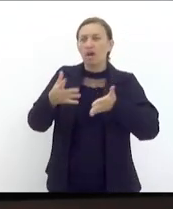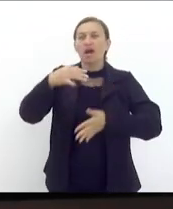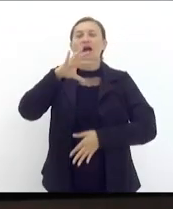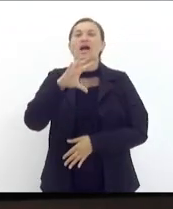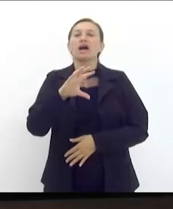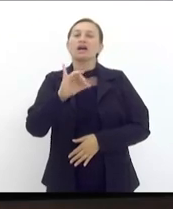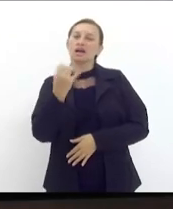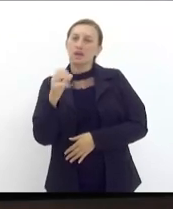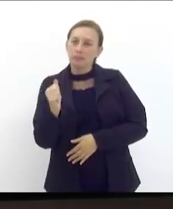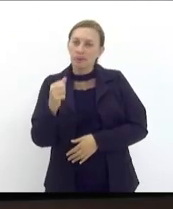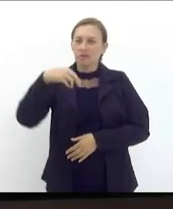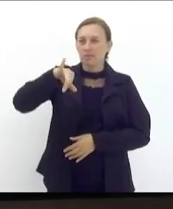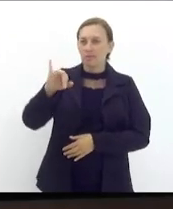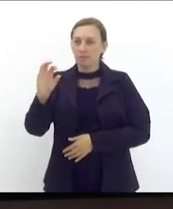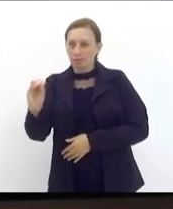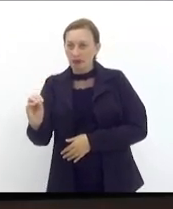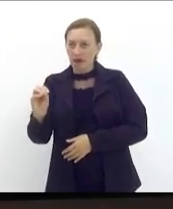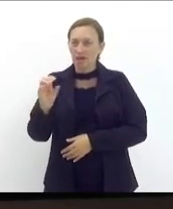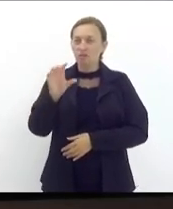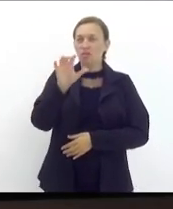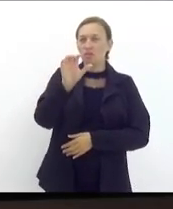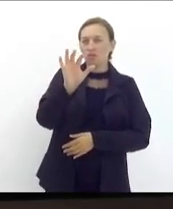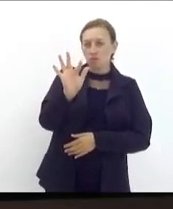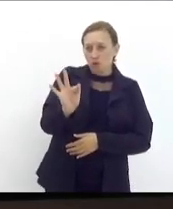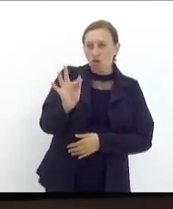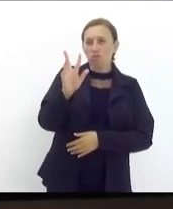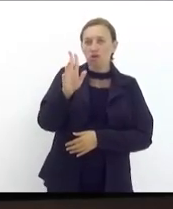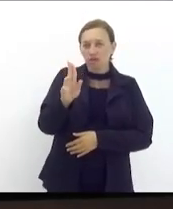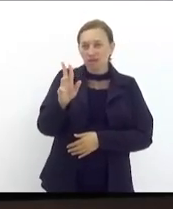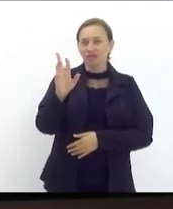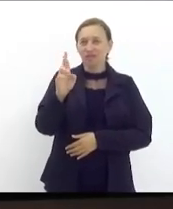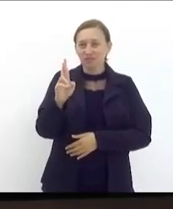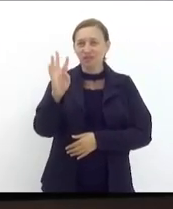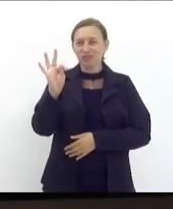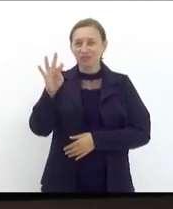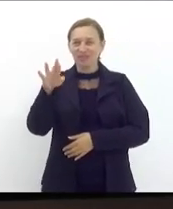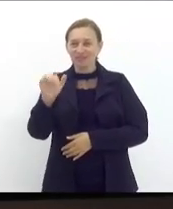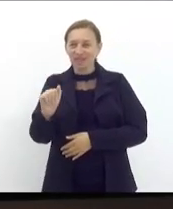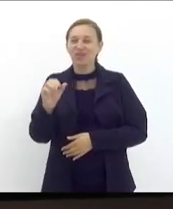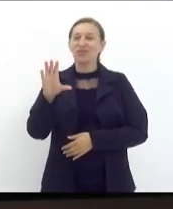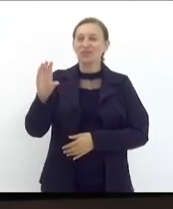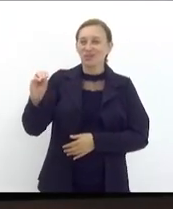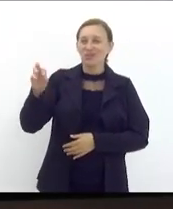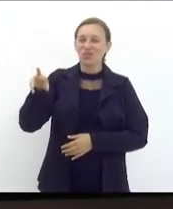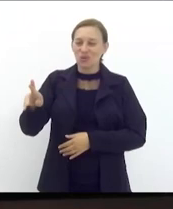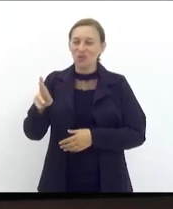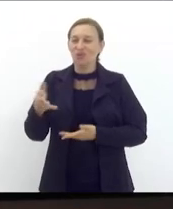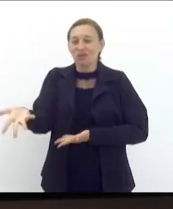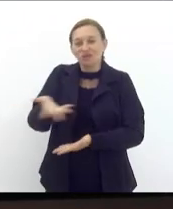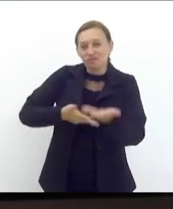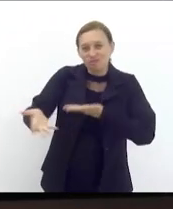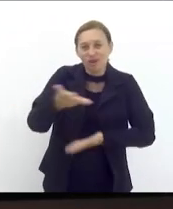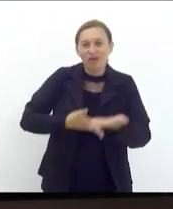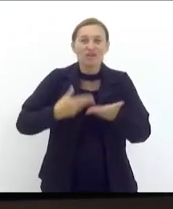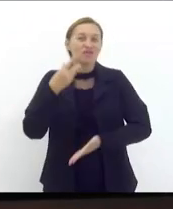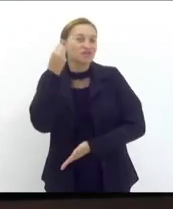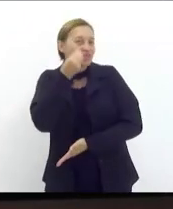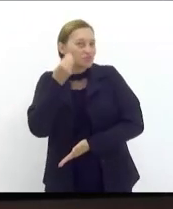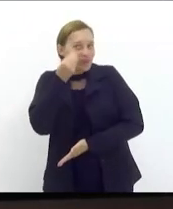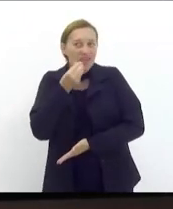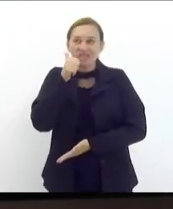Furta Cor aqui em nosso estado. E foi um momento de muita troca, viu, com muita presença de muitas mulheres, como